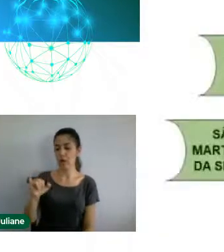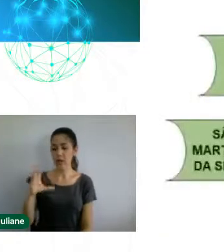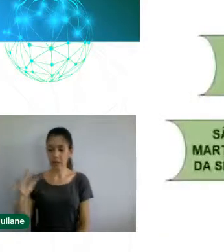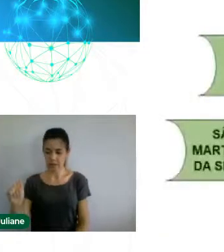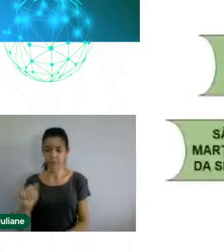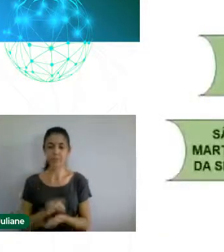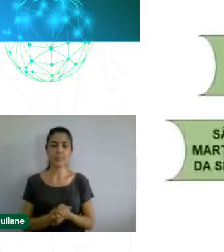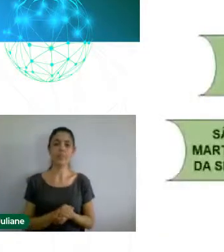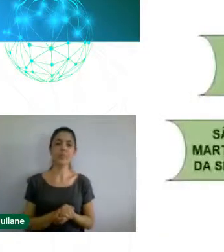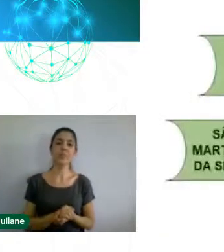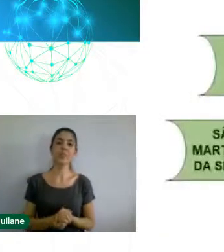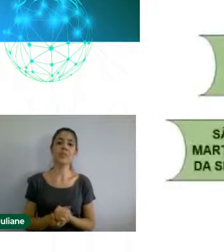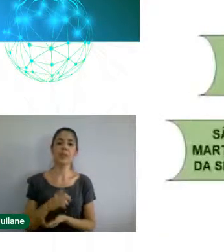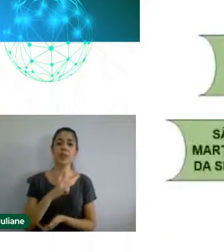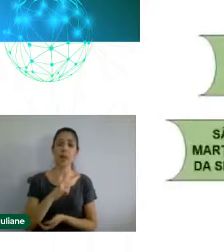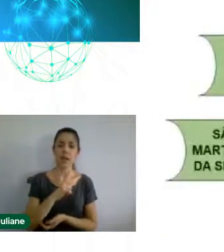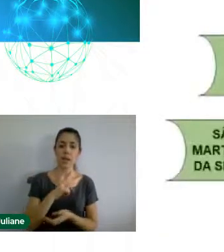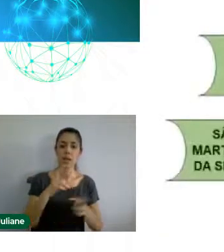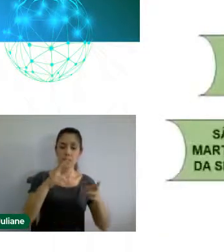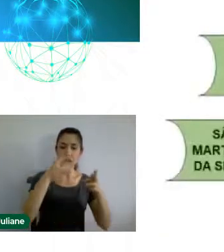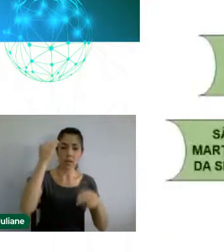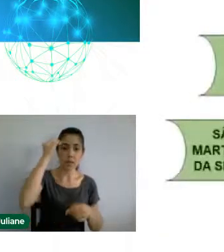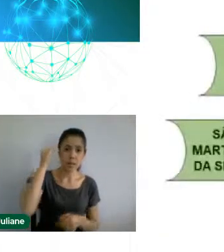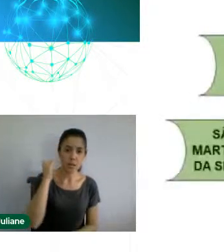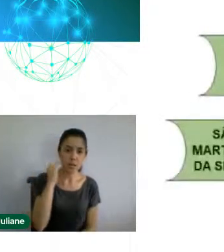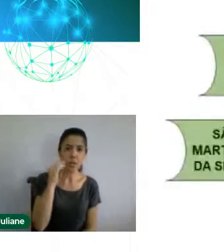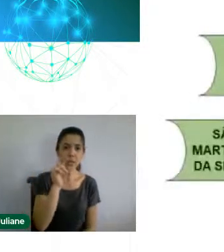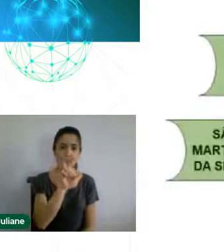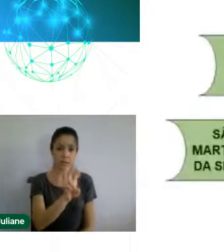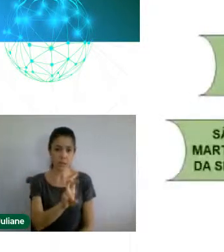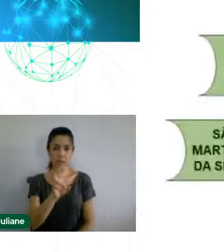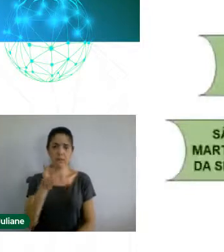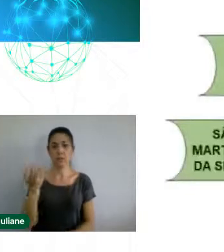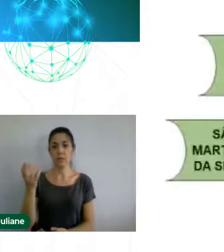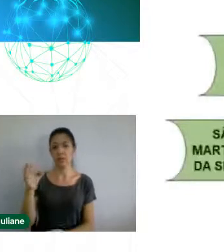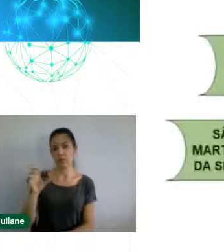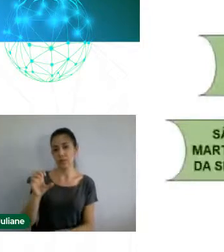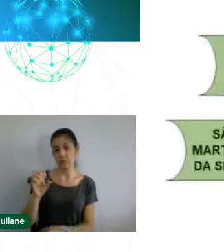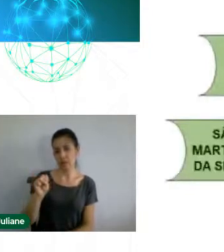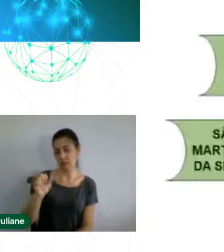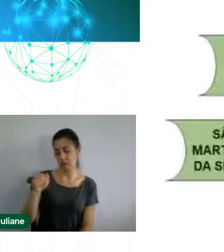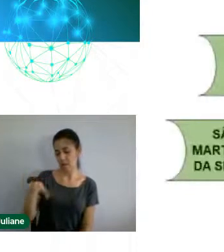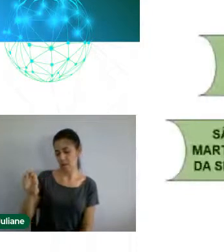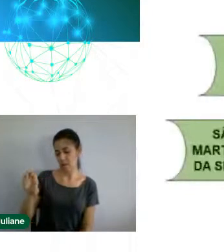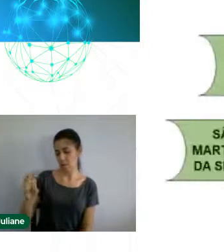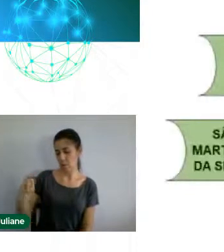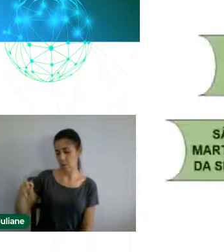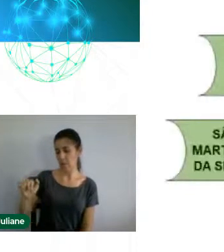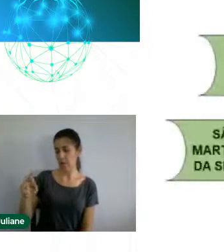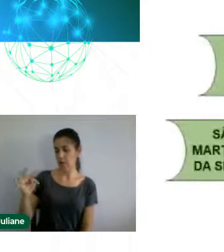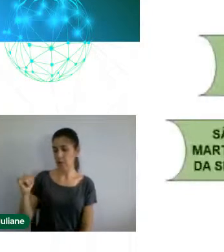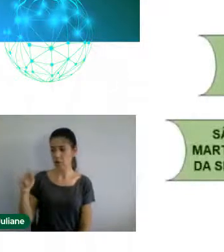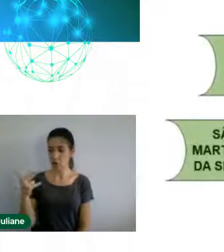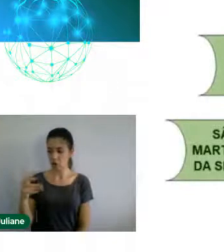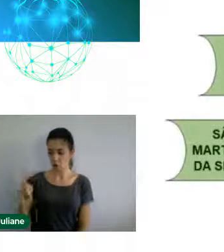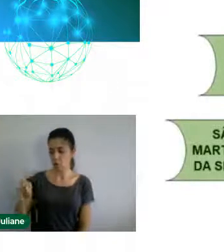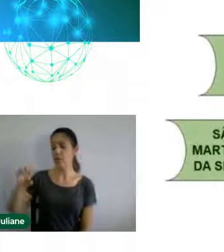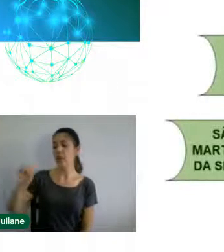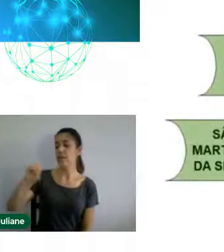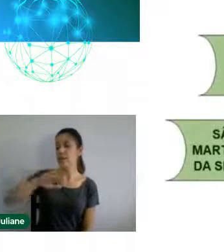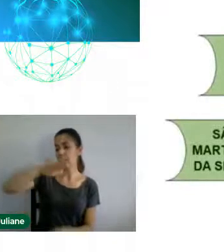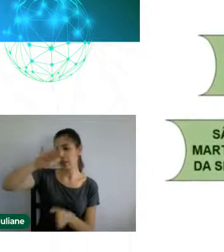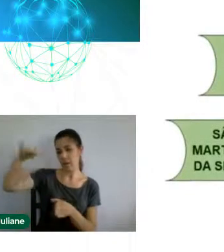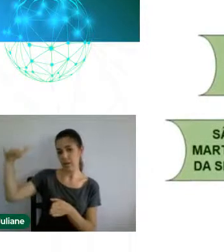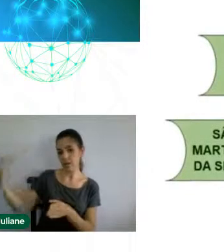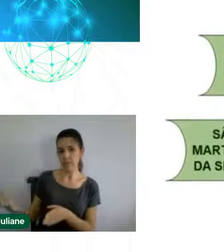região de Santa Maria. Em São Martinho da Serra e Candelário, obtivemos uma espécie em cada região. Em São João do Polesim,